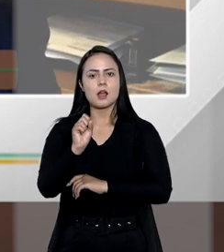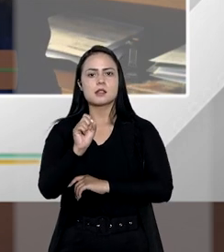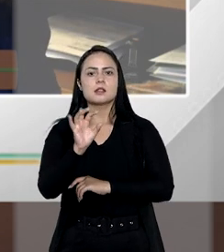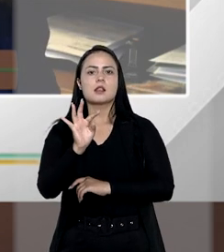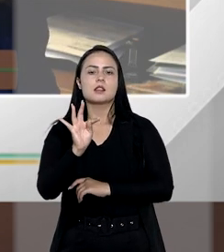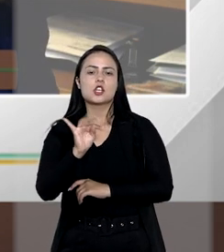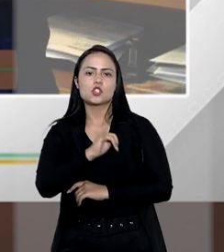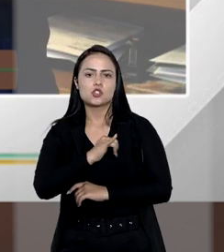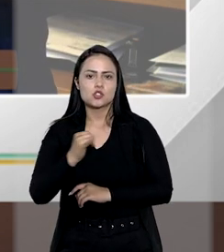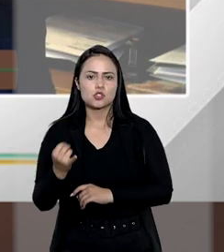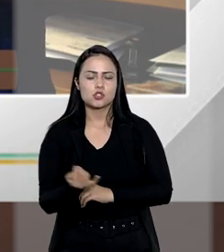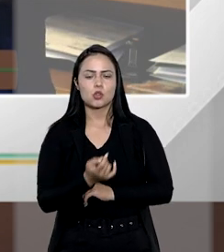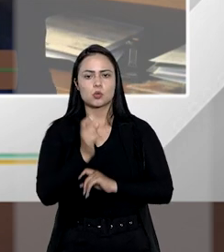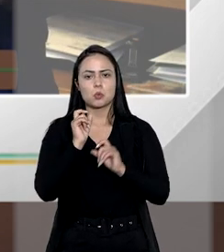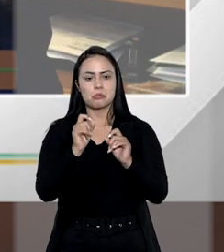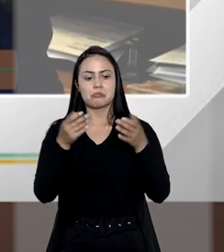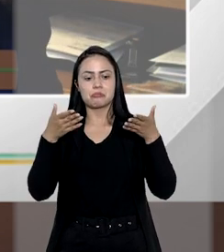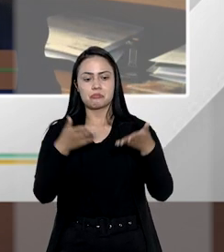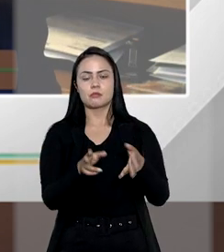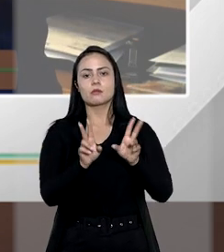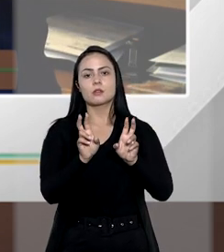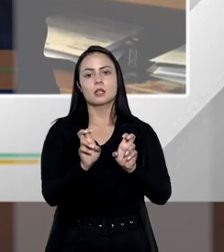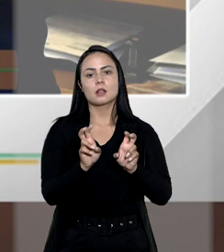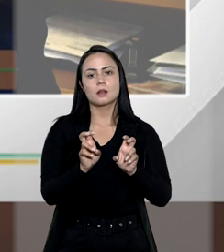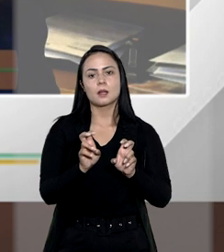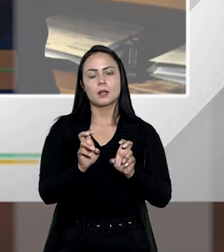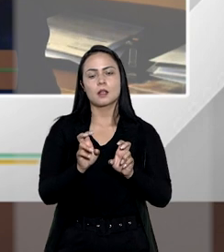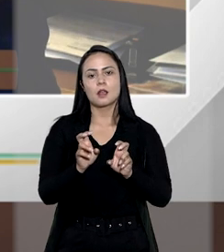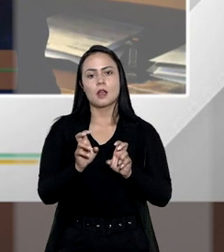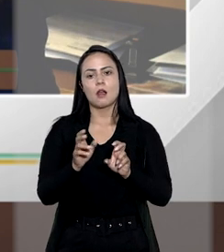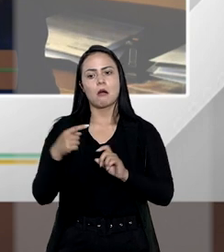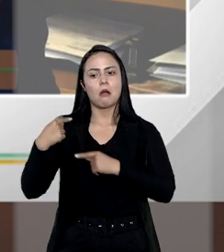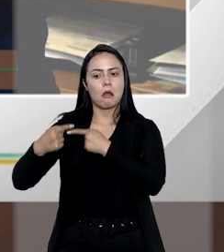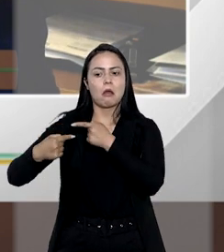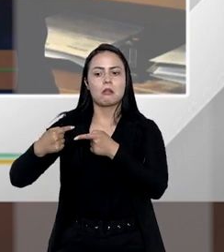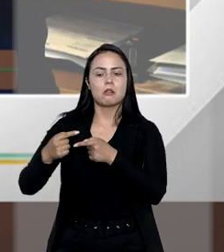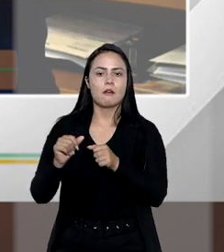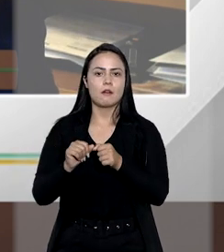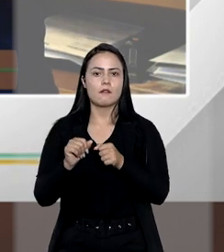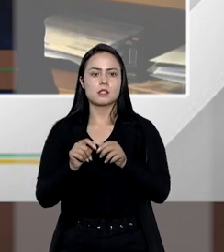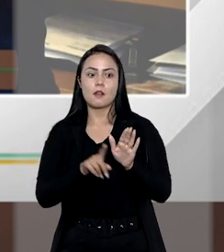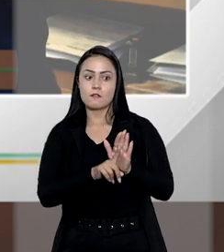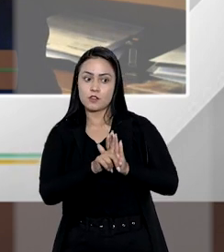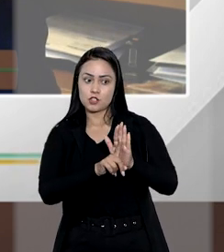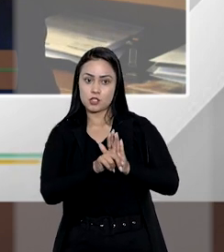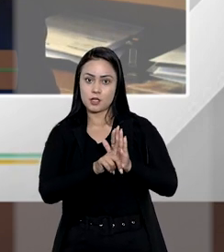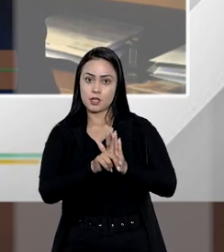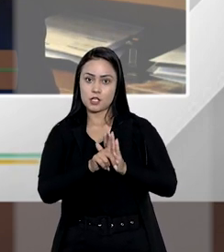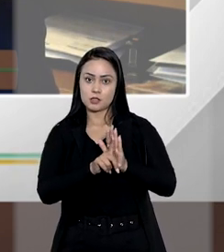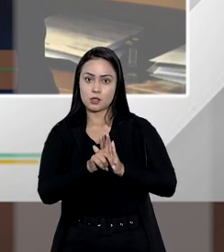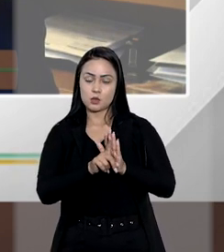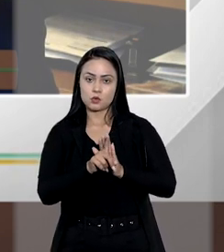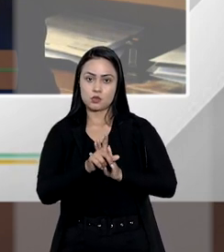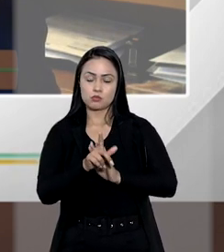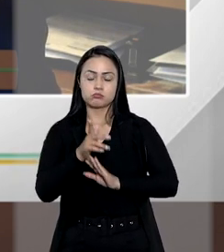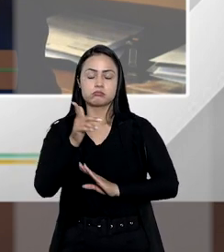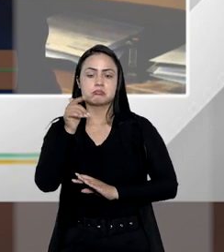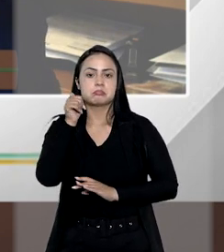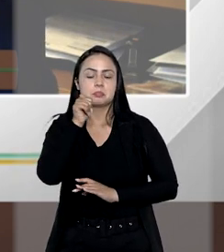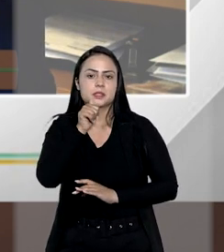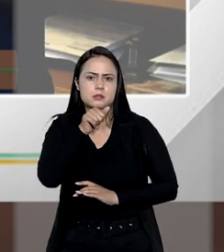Tribunal de Justiça que diz respeito ao herdeiro que faz a investigação de paternidade.